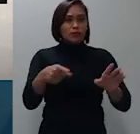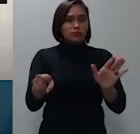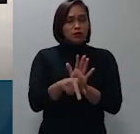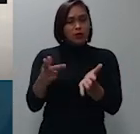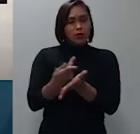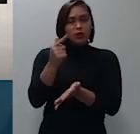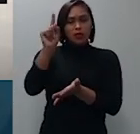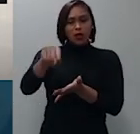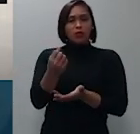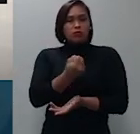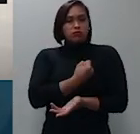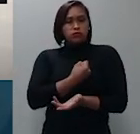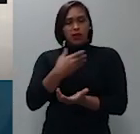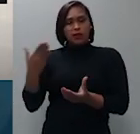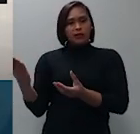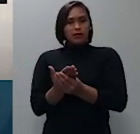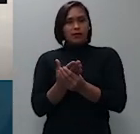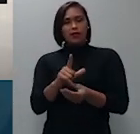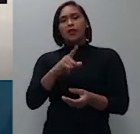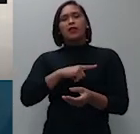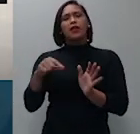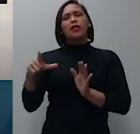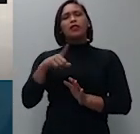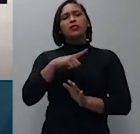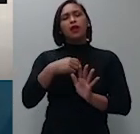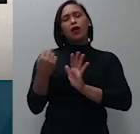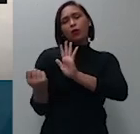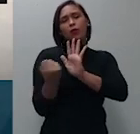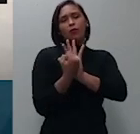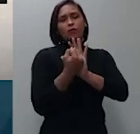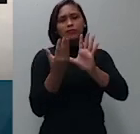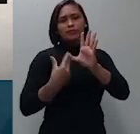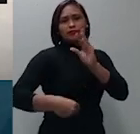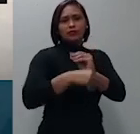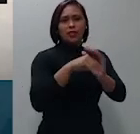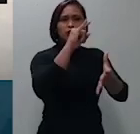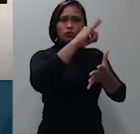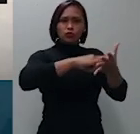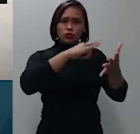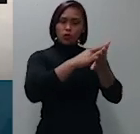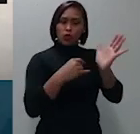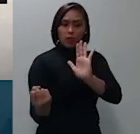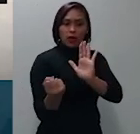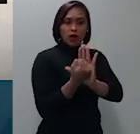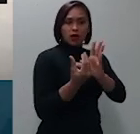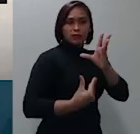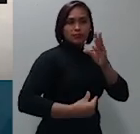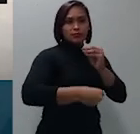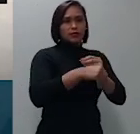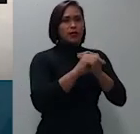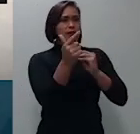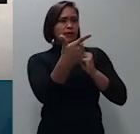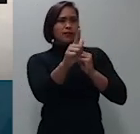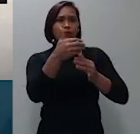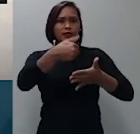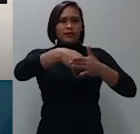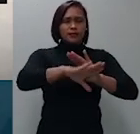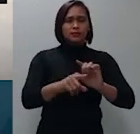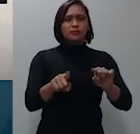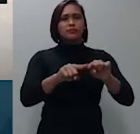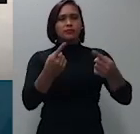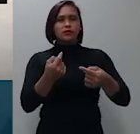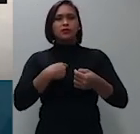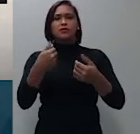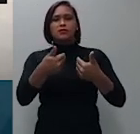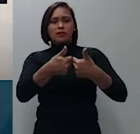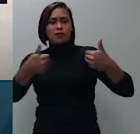consta exatamente do anexo do acordo das ações não prescritas que estão extintas por força de